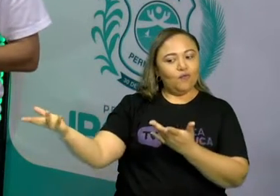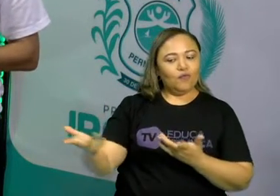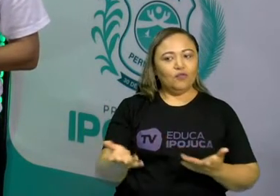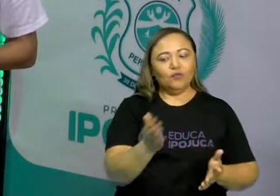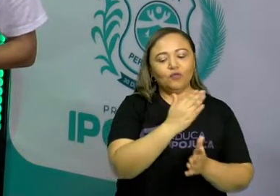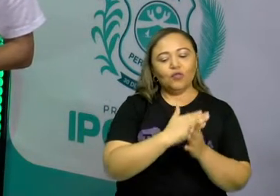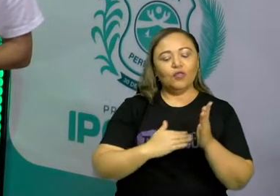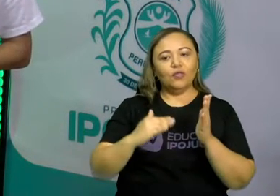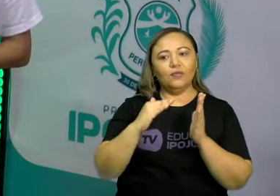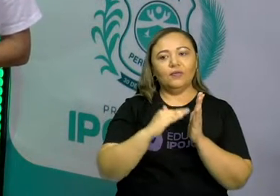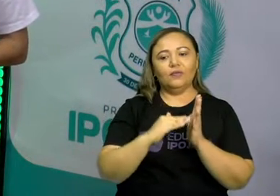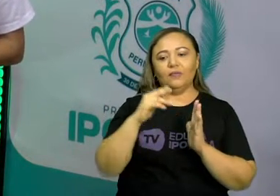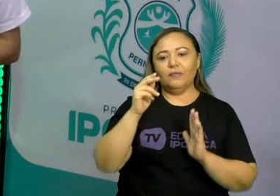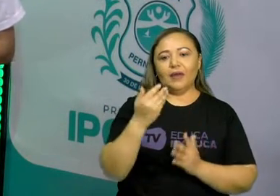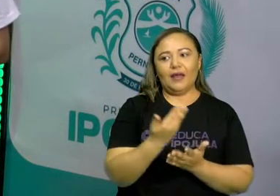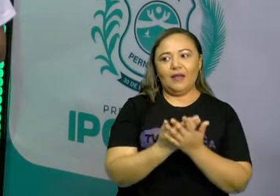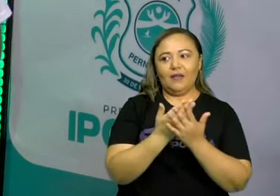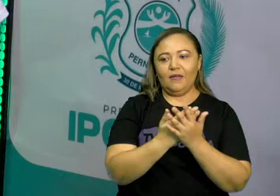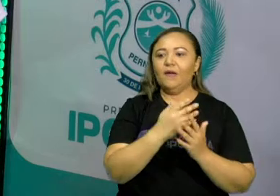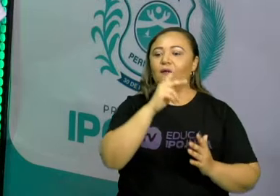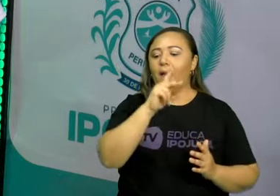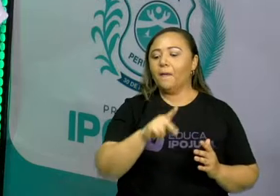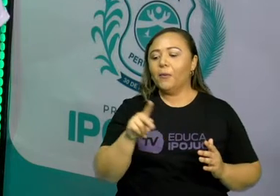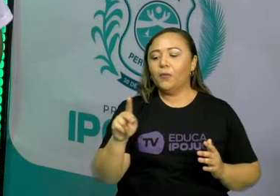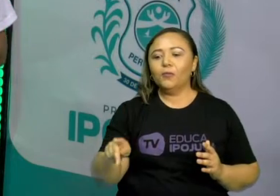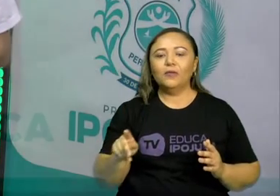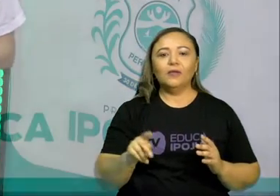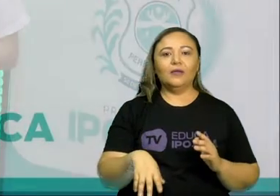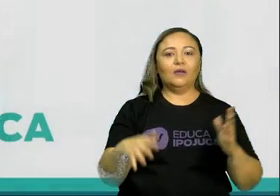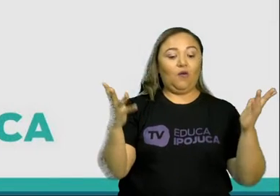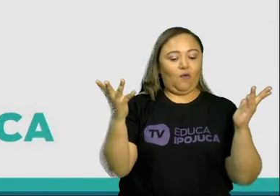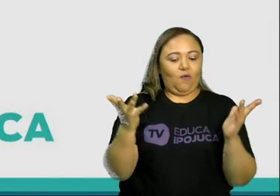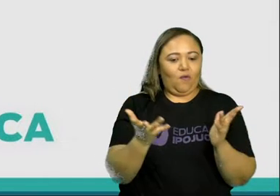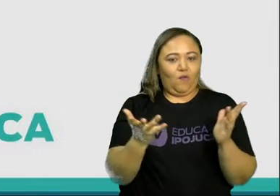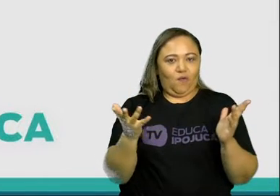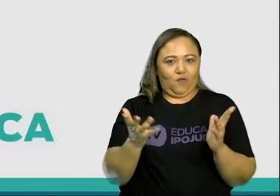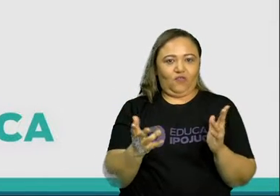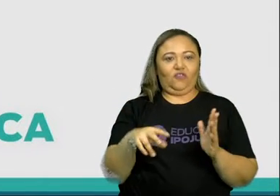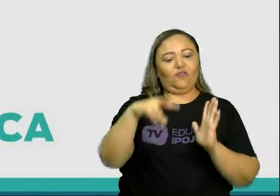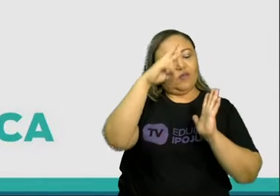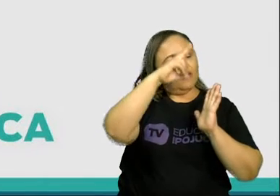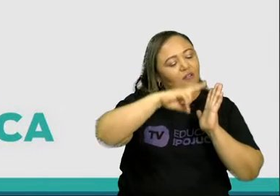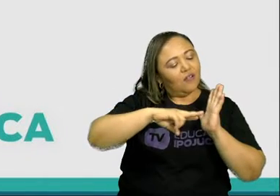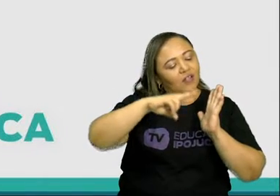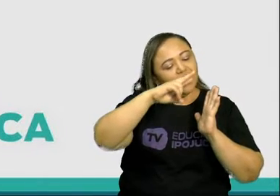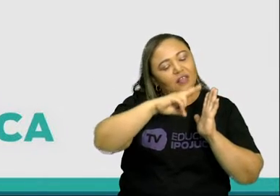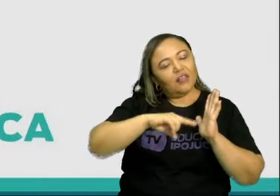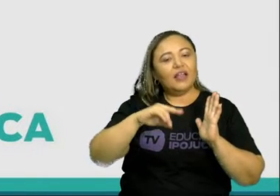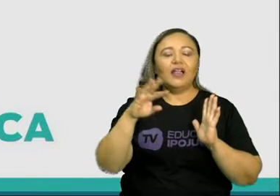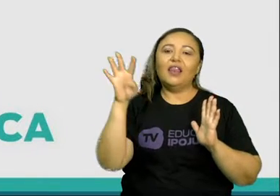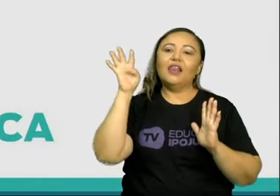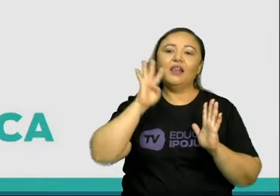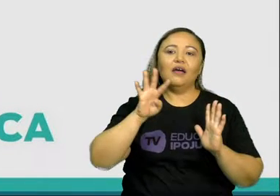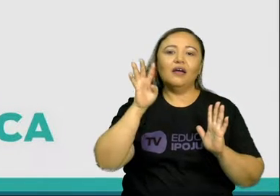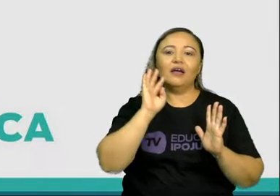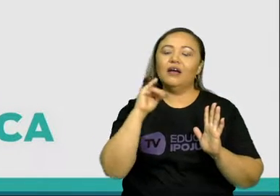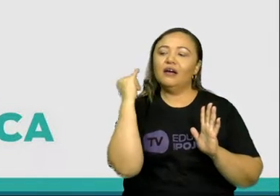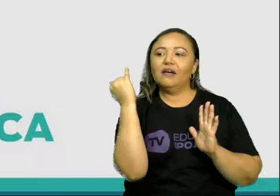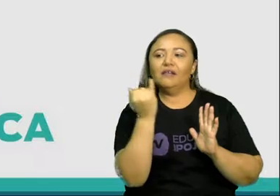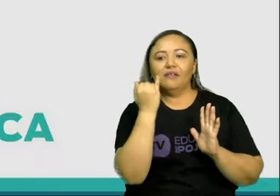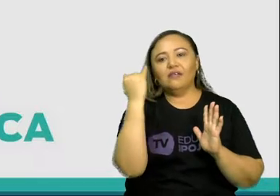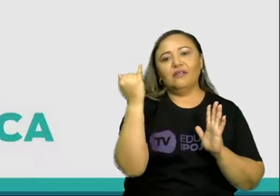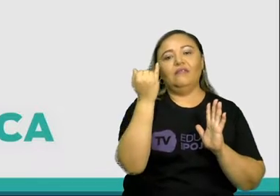de língua portuguesa. E hoje vamos fazer uma leitura bem legal, bem importante para nossas